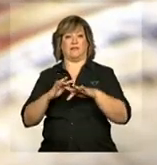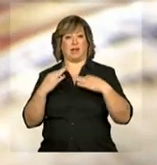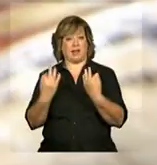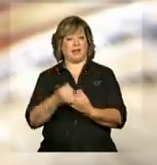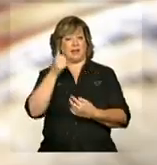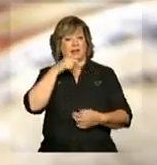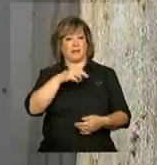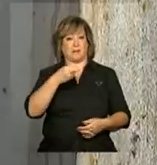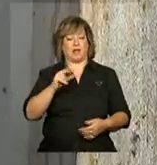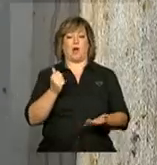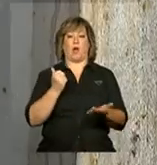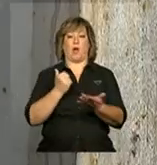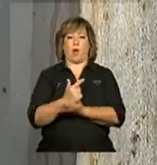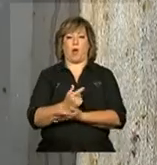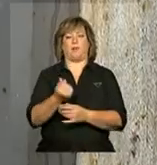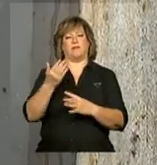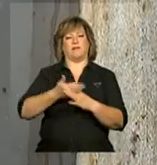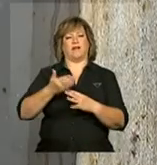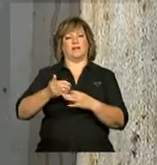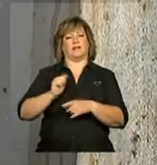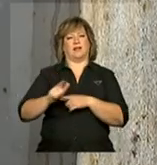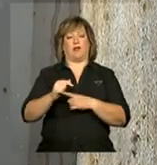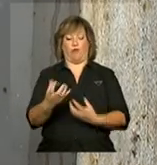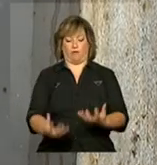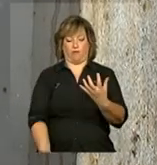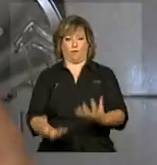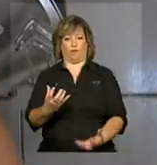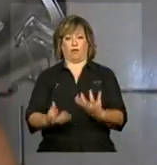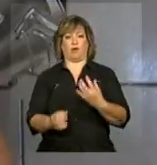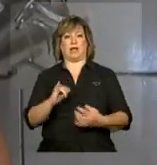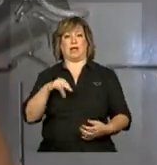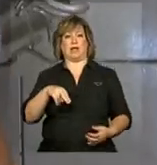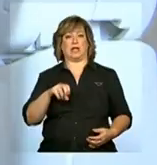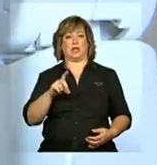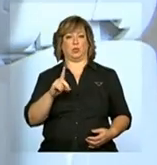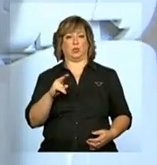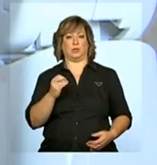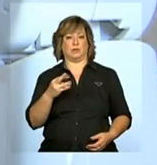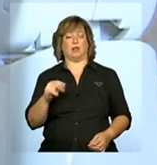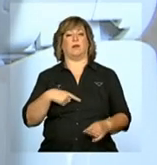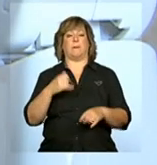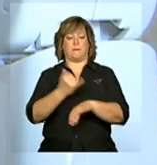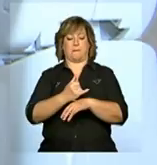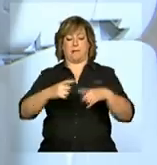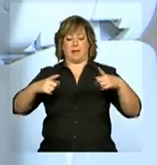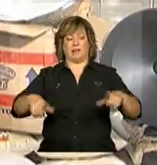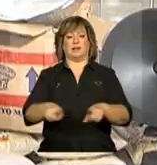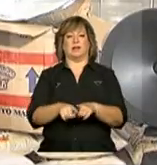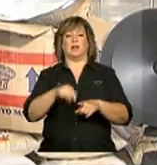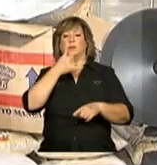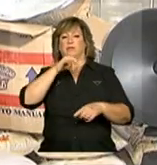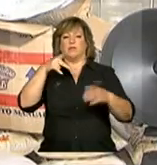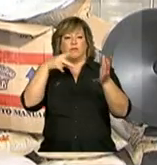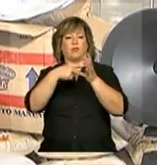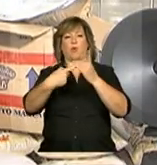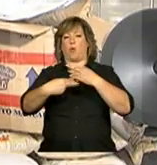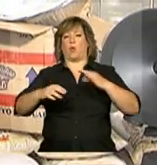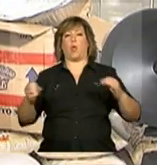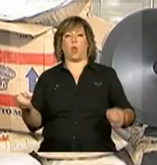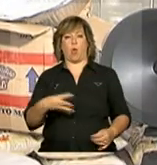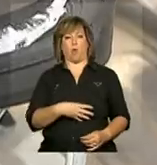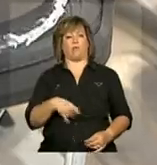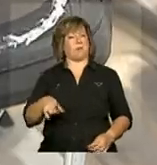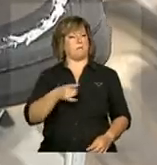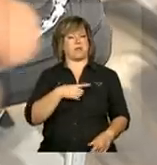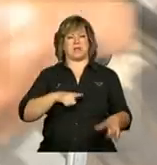Maria comprou financiado um fogão industrial, panelas e eletrodomésticos novos. Ela não teve medo de